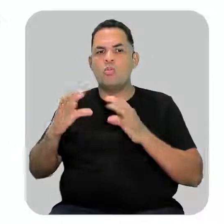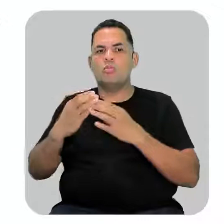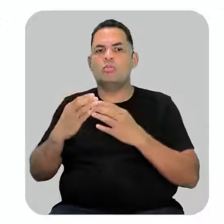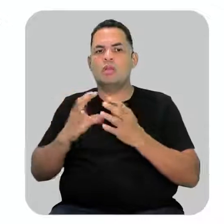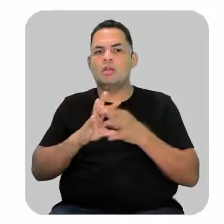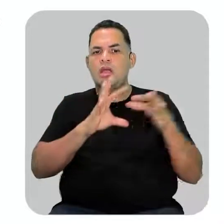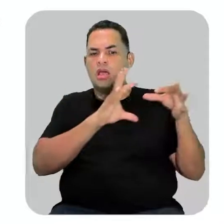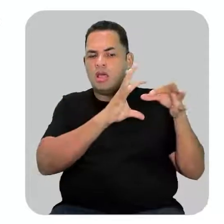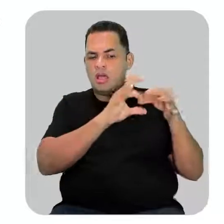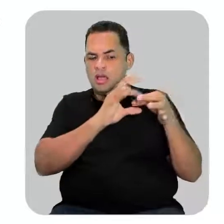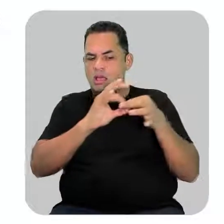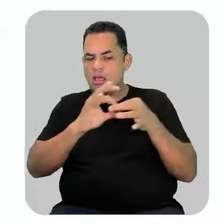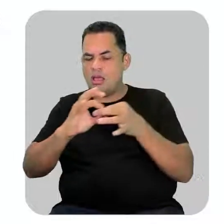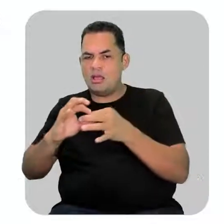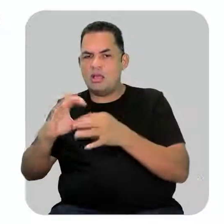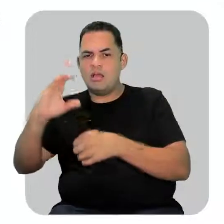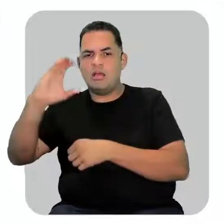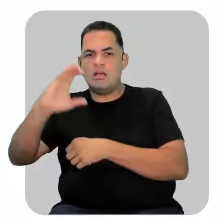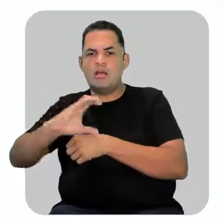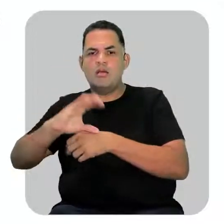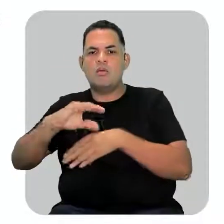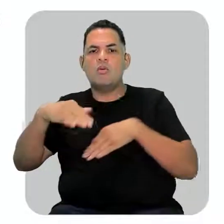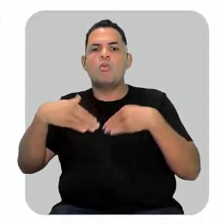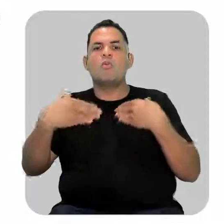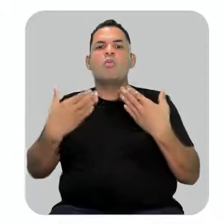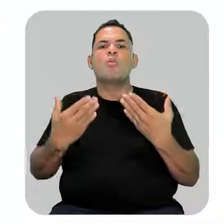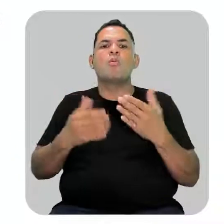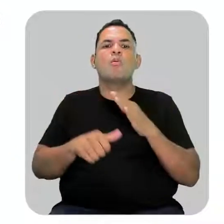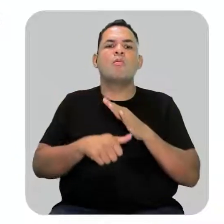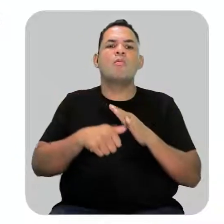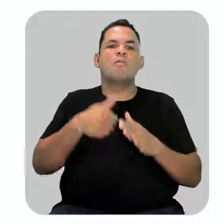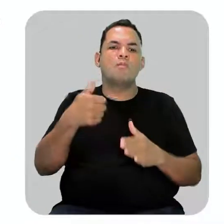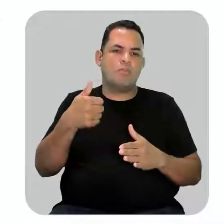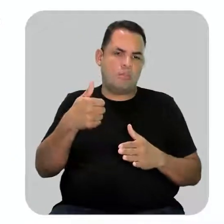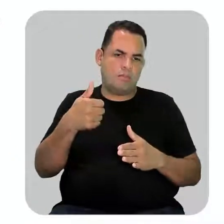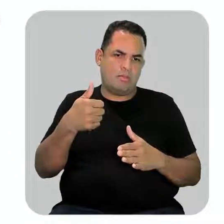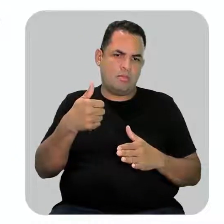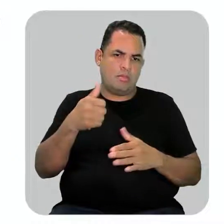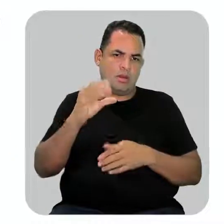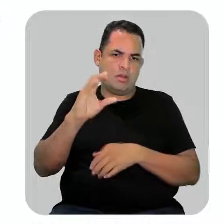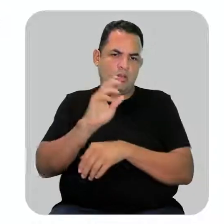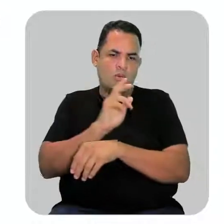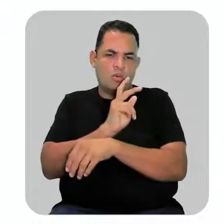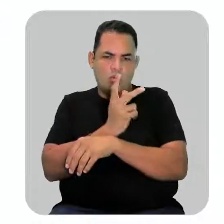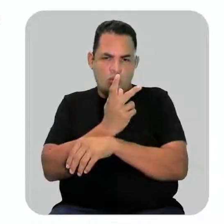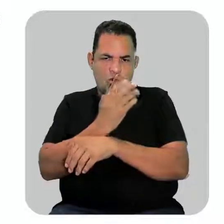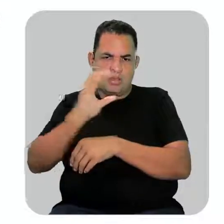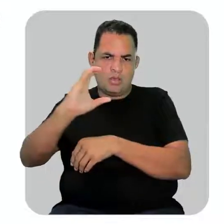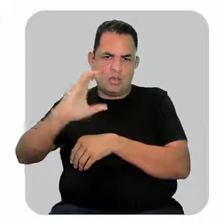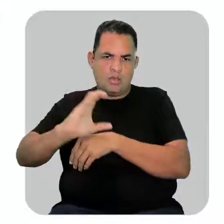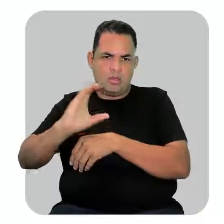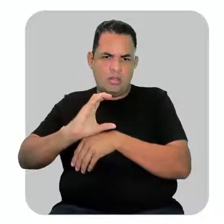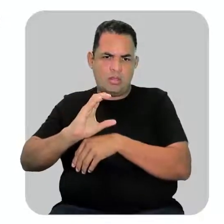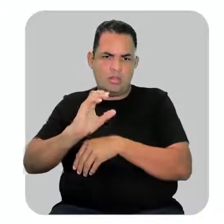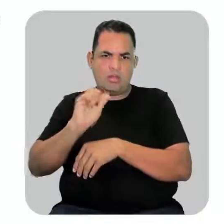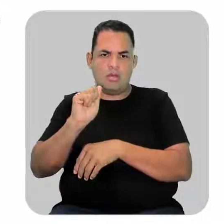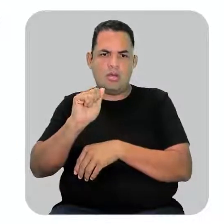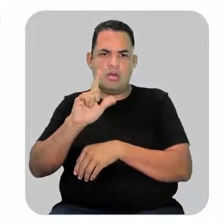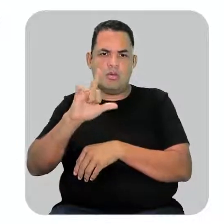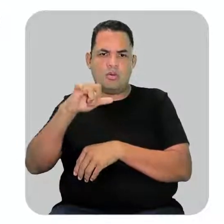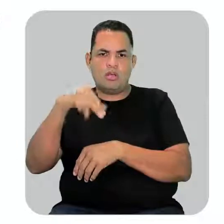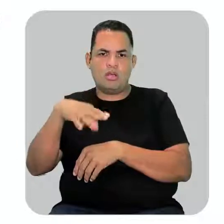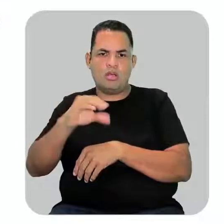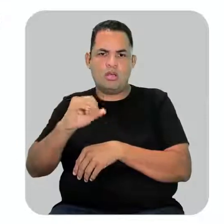carbônica. Então, qual é o nosso primeiro hidrocarboneto que nós trabalhamos? Foram os alcanos.